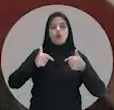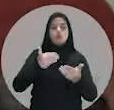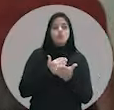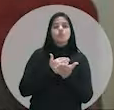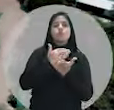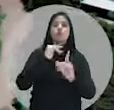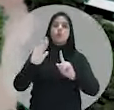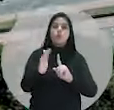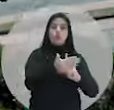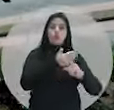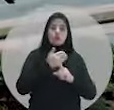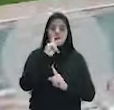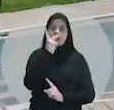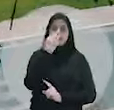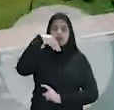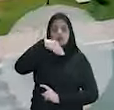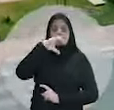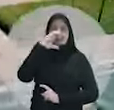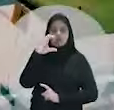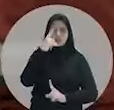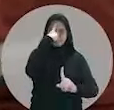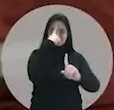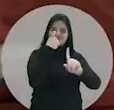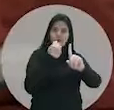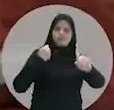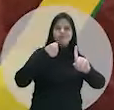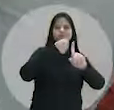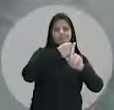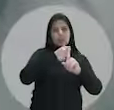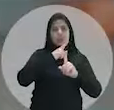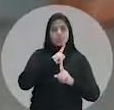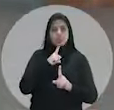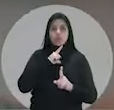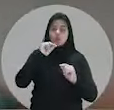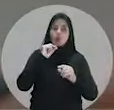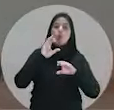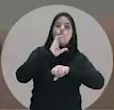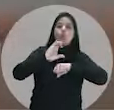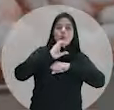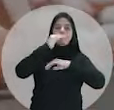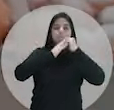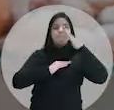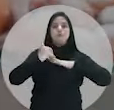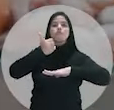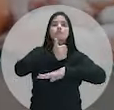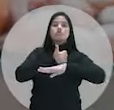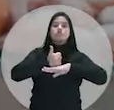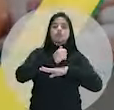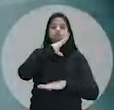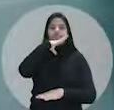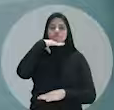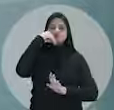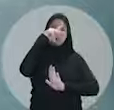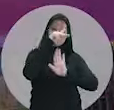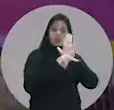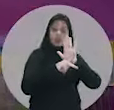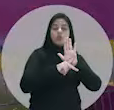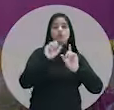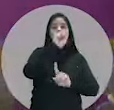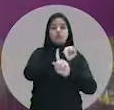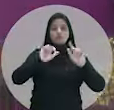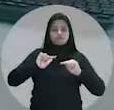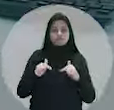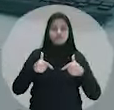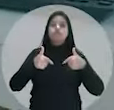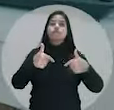o espaço de acolhimento criado no HMC para as vítimas da violência, o programa de capacitação profissional Qualifica Mulher e o projeto social